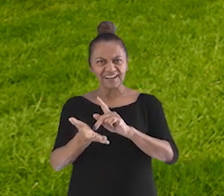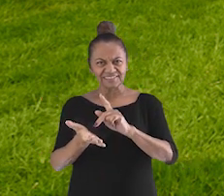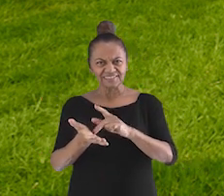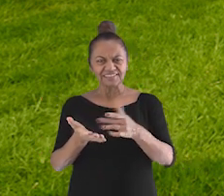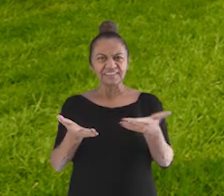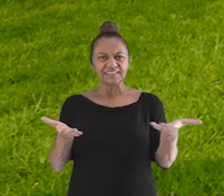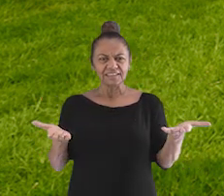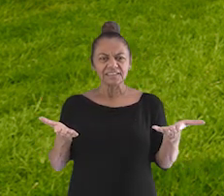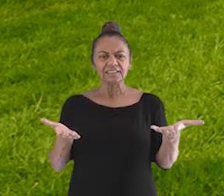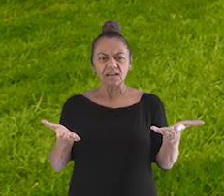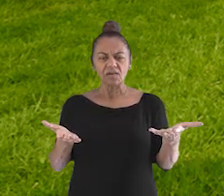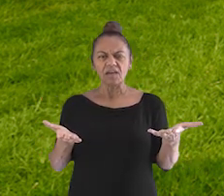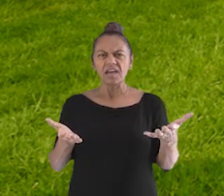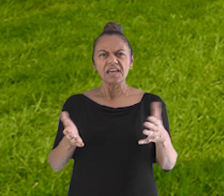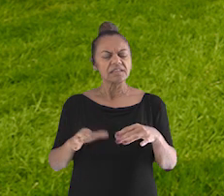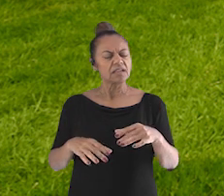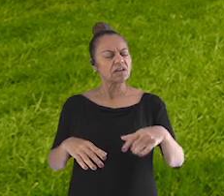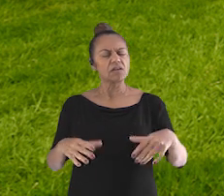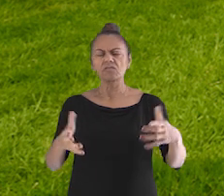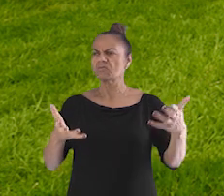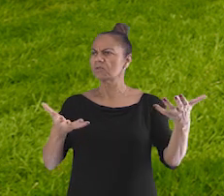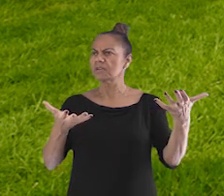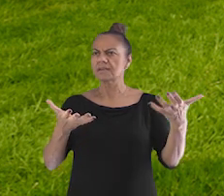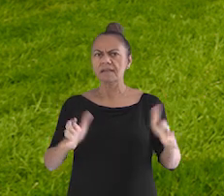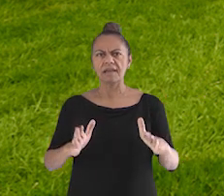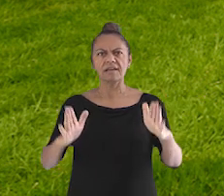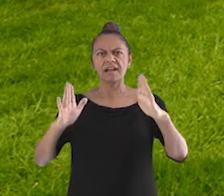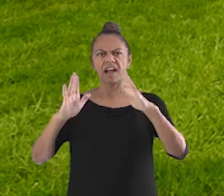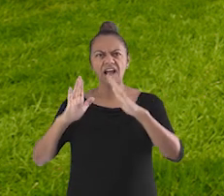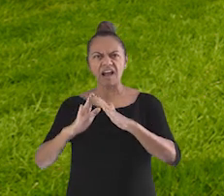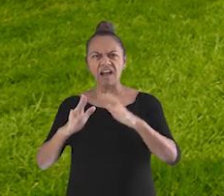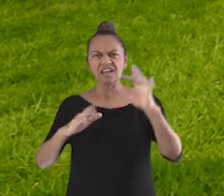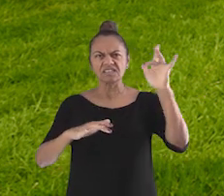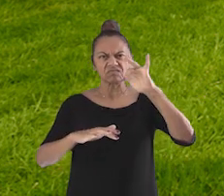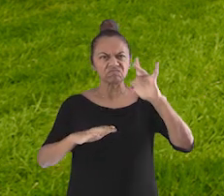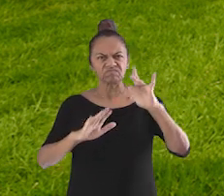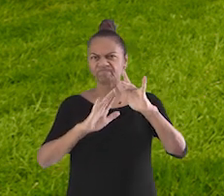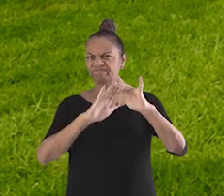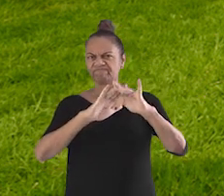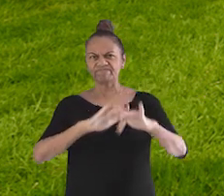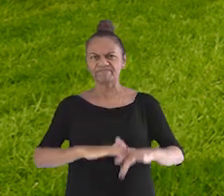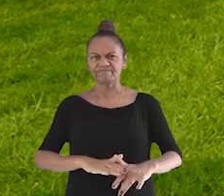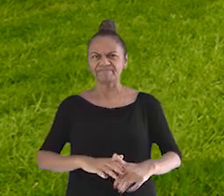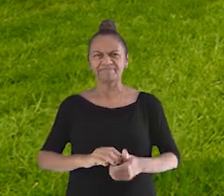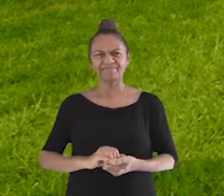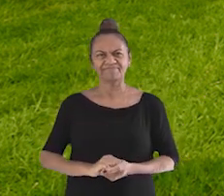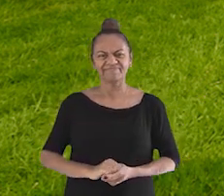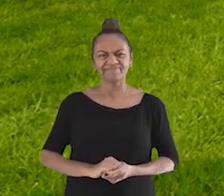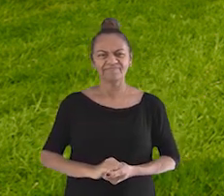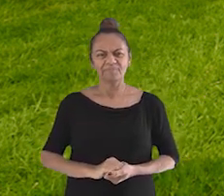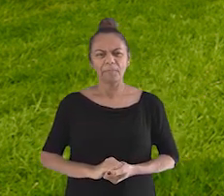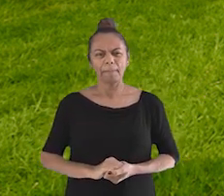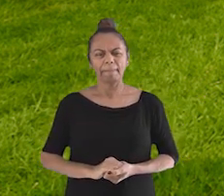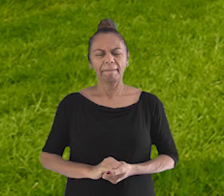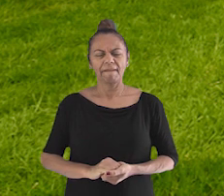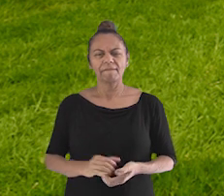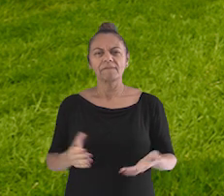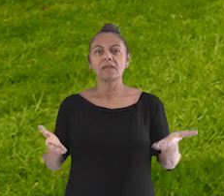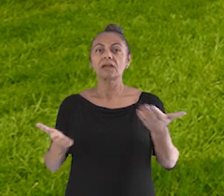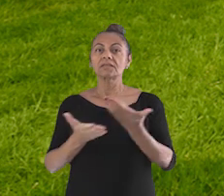Então vamos cuidar para que não tenhamos esse monstro na nossa casa. Pessoal, nosso encontro está chegando ao fim.